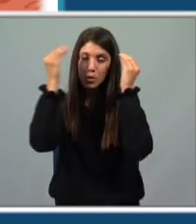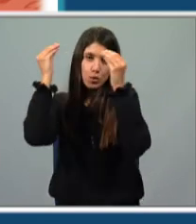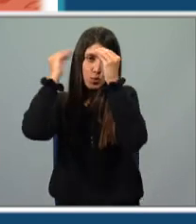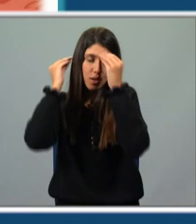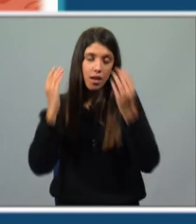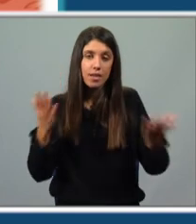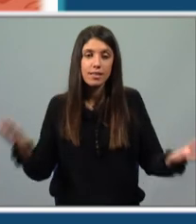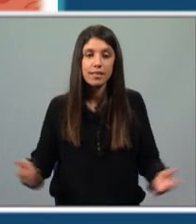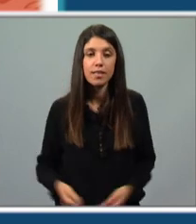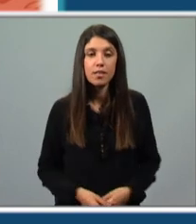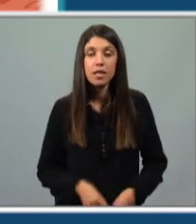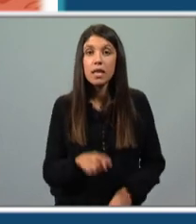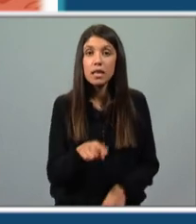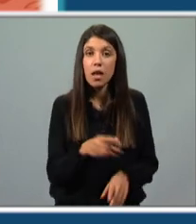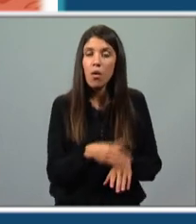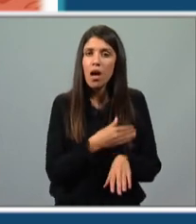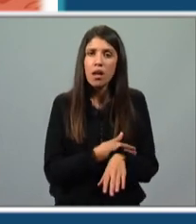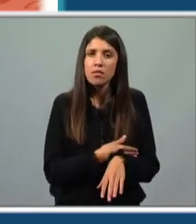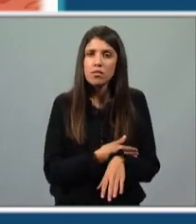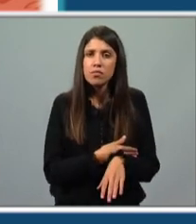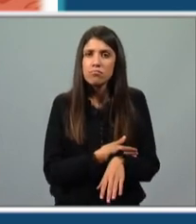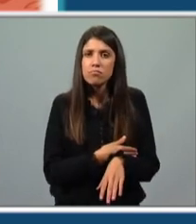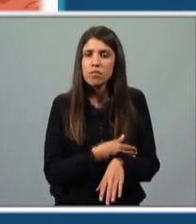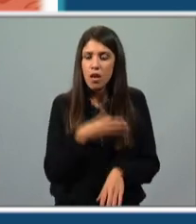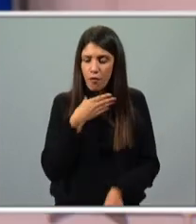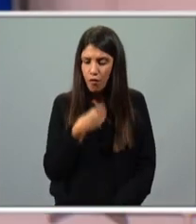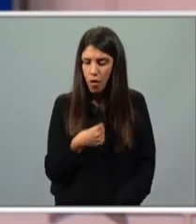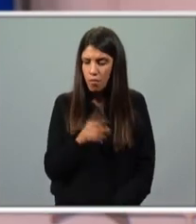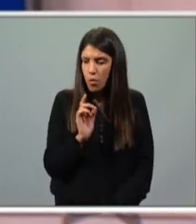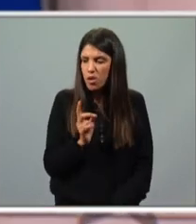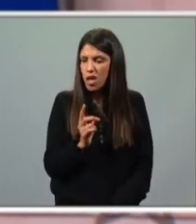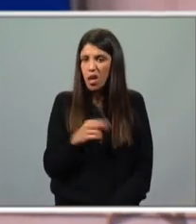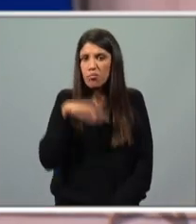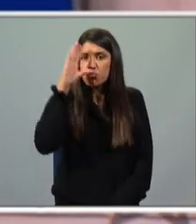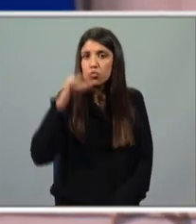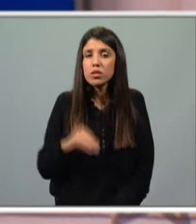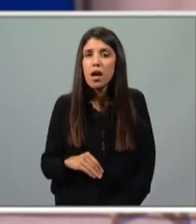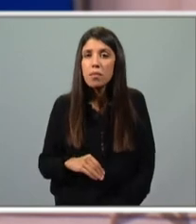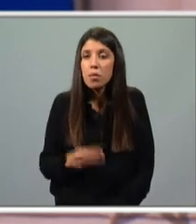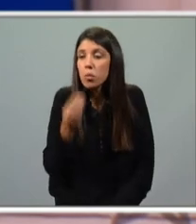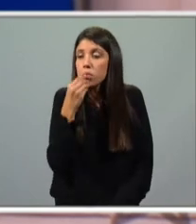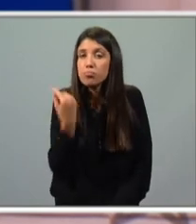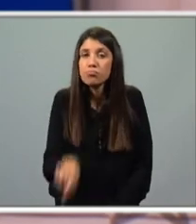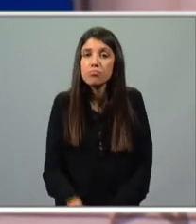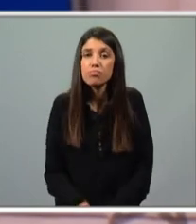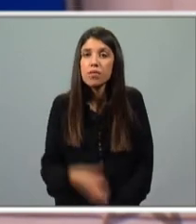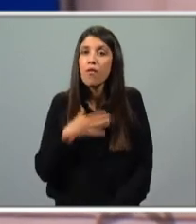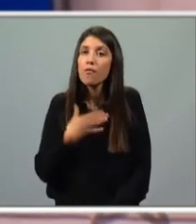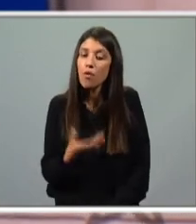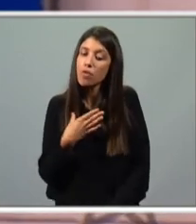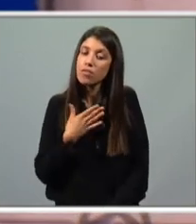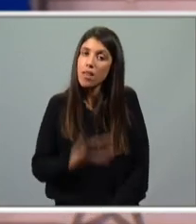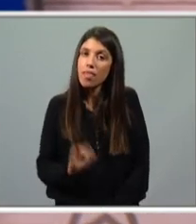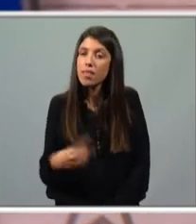que vai acontecer. Repare, eles nem sabiam o que era ter fome. Se tinham fome, se não tinham fome, comiam quando lhes apetecia, mas não